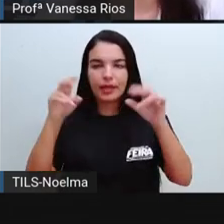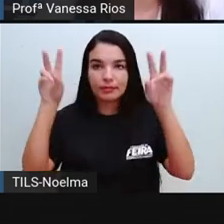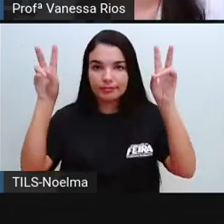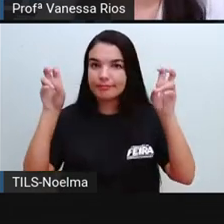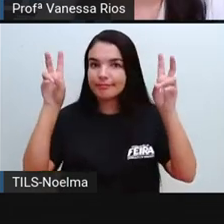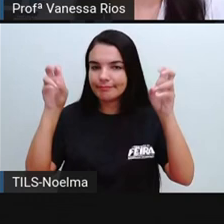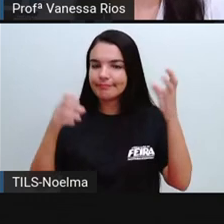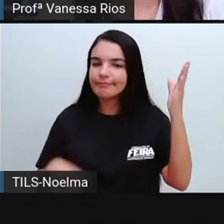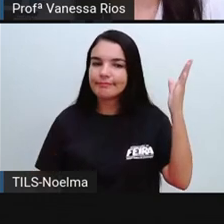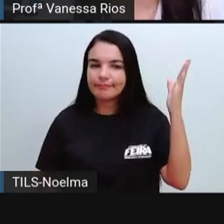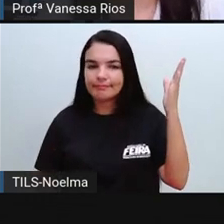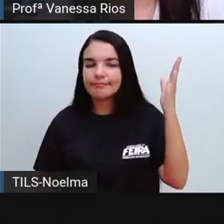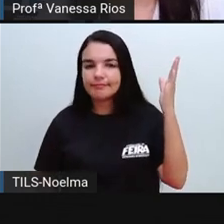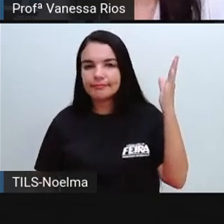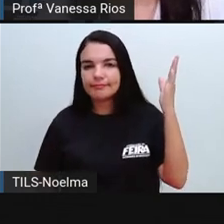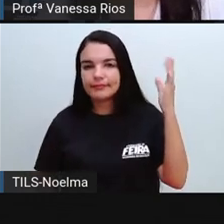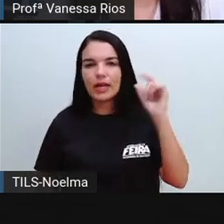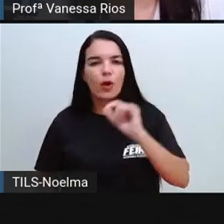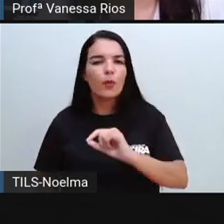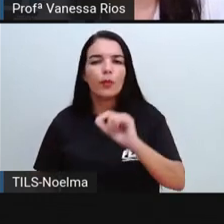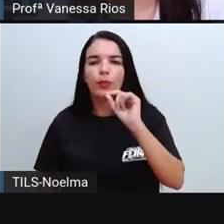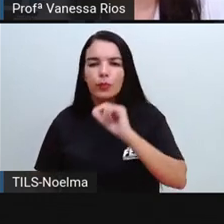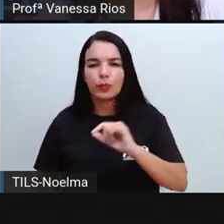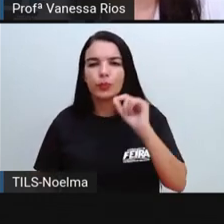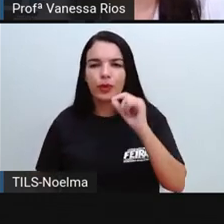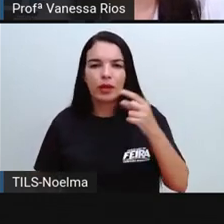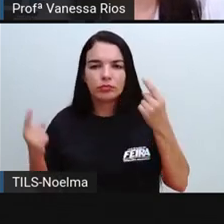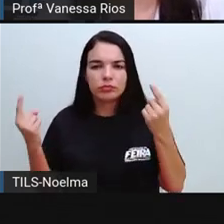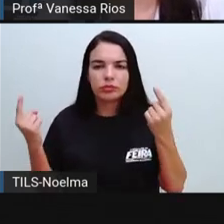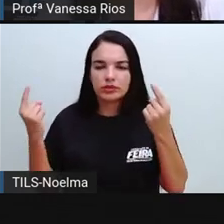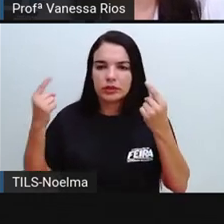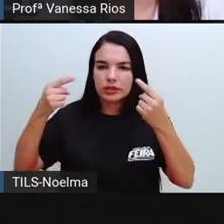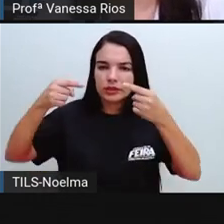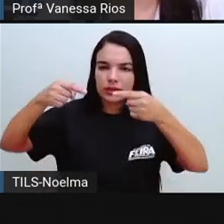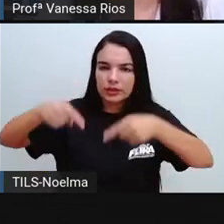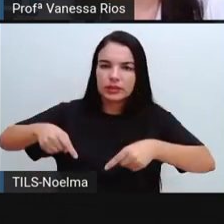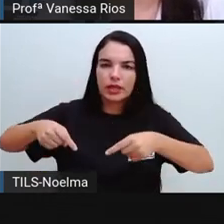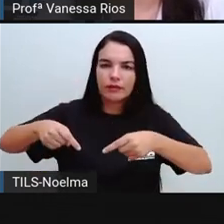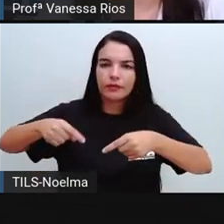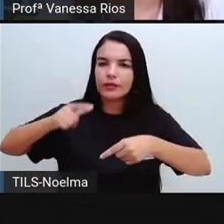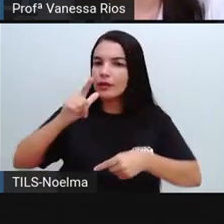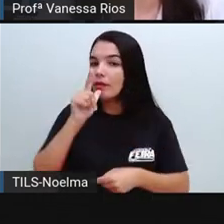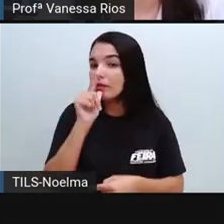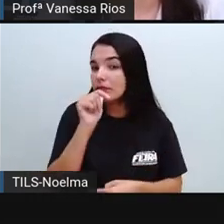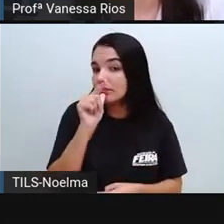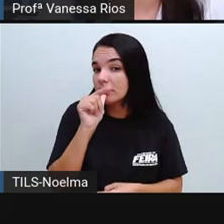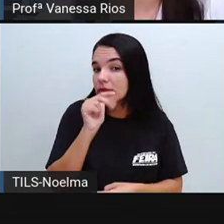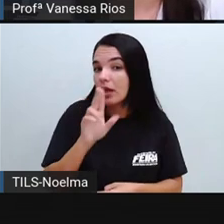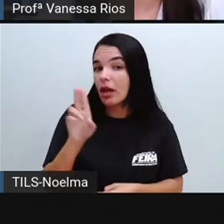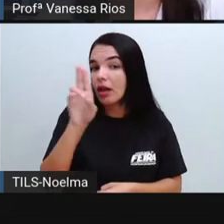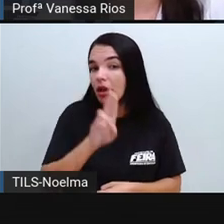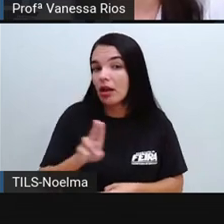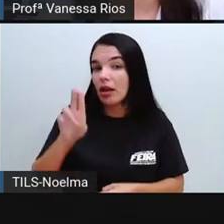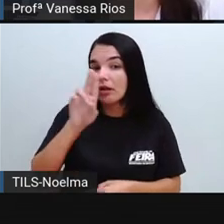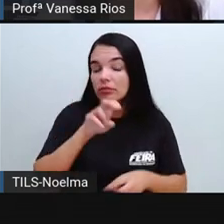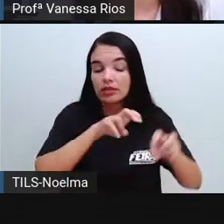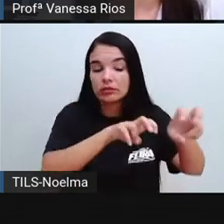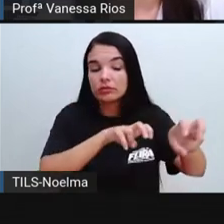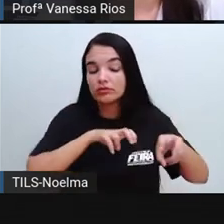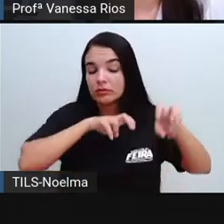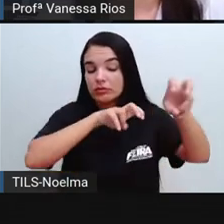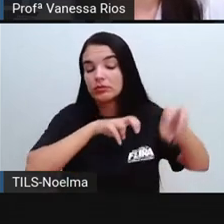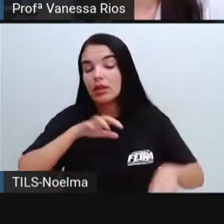notícia. Então, a Pró trouxe essa manchete para a gente perceber aí quais são os desafios que rodeiam, né,